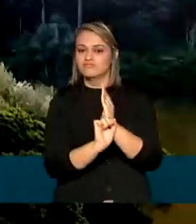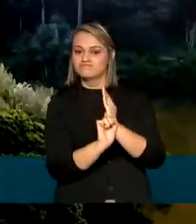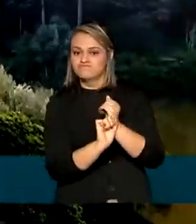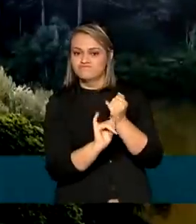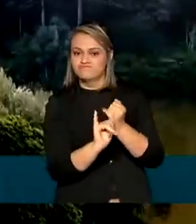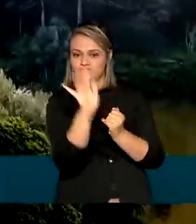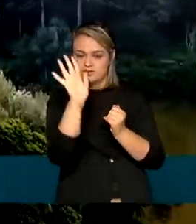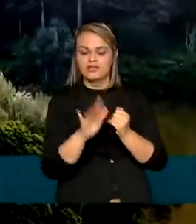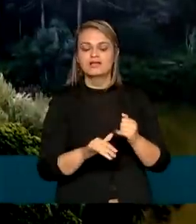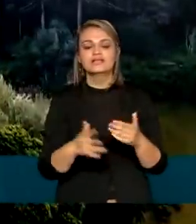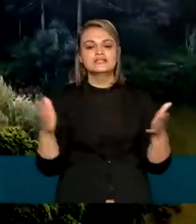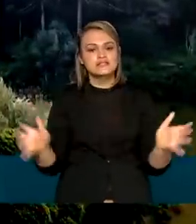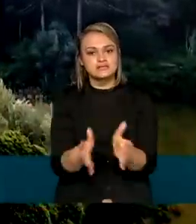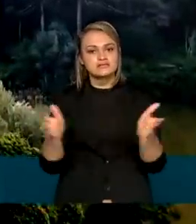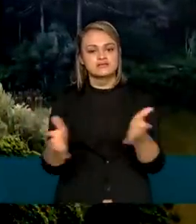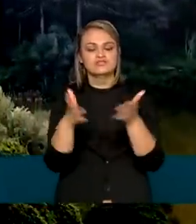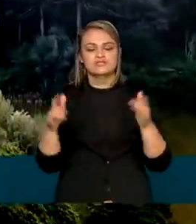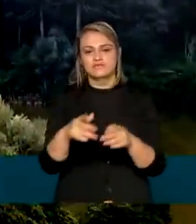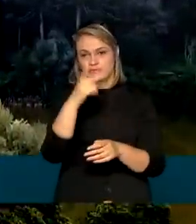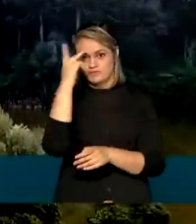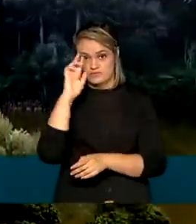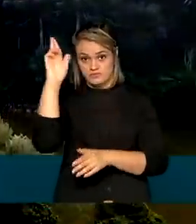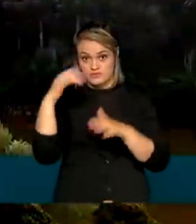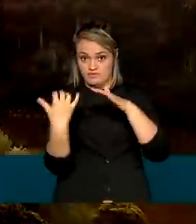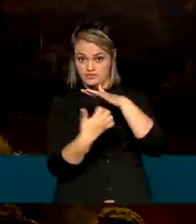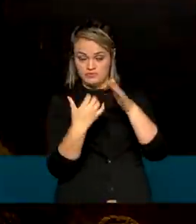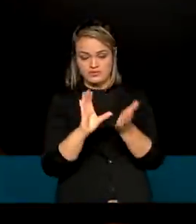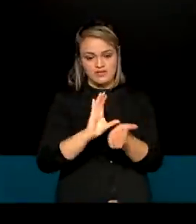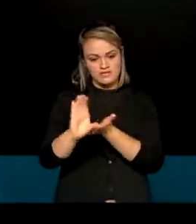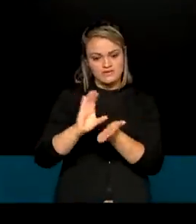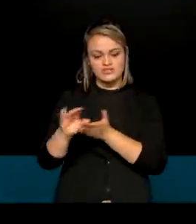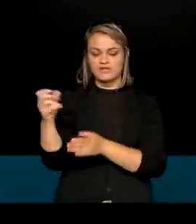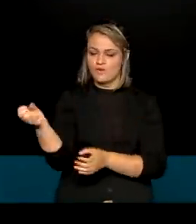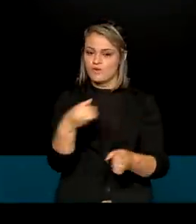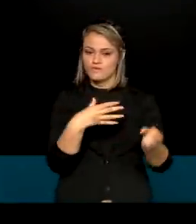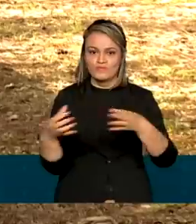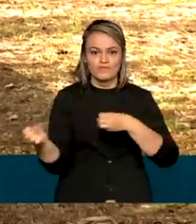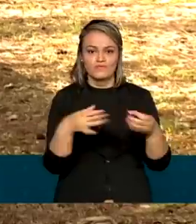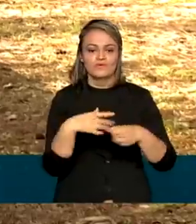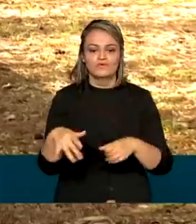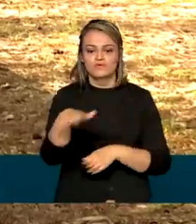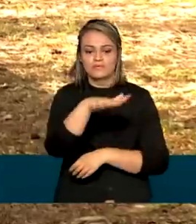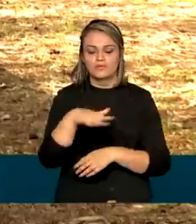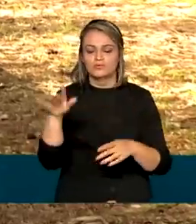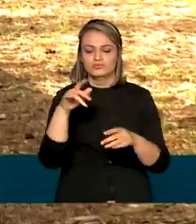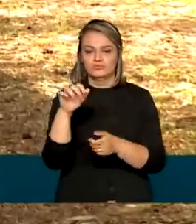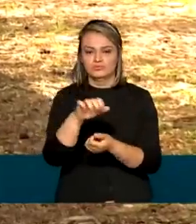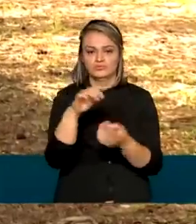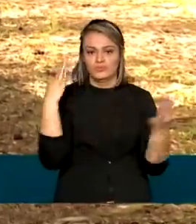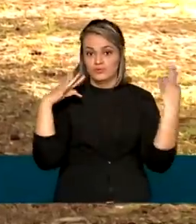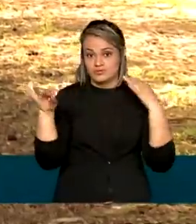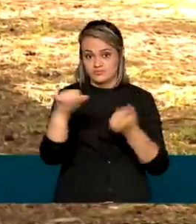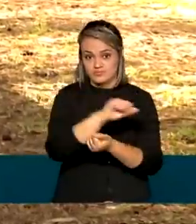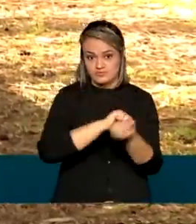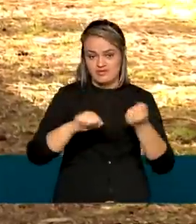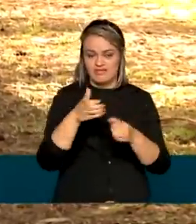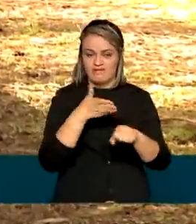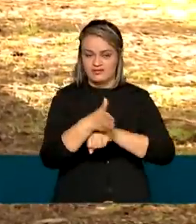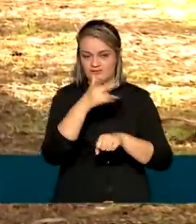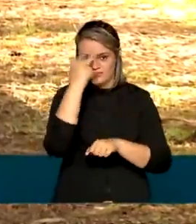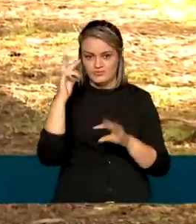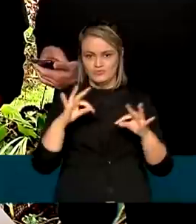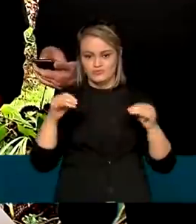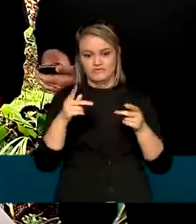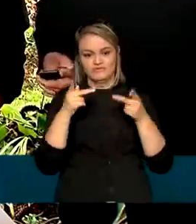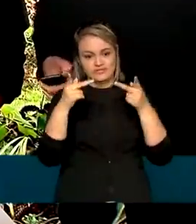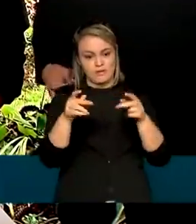Meio Ambiente, que incentiva os empresários a investirem em inovações para um ecoturismo sustentável e acessível a